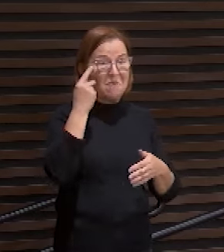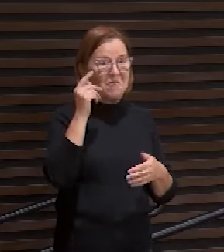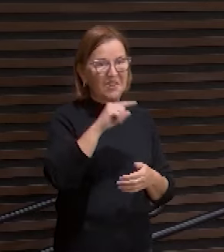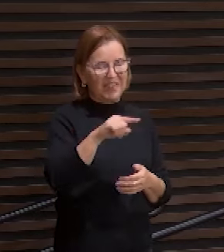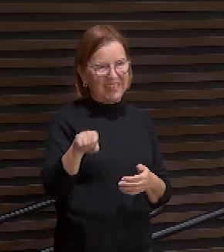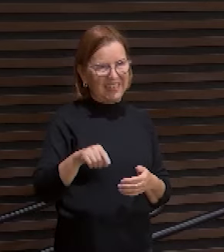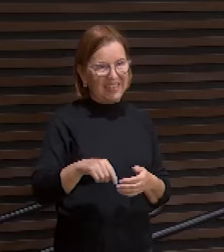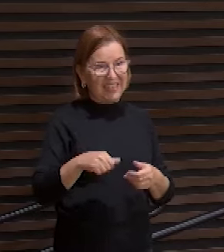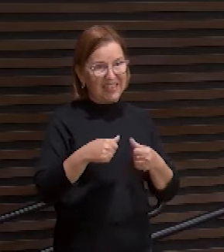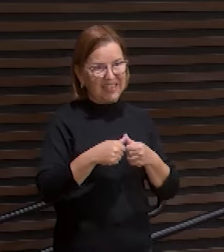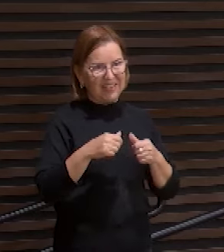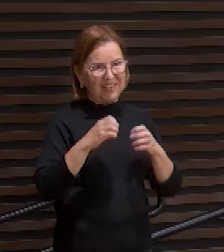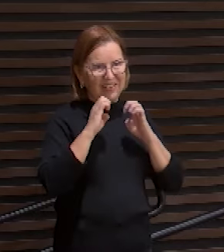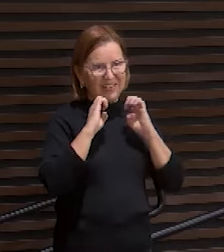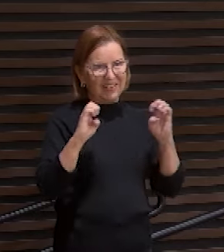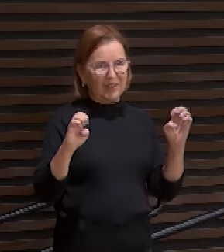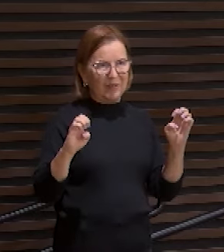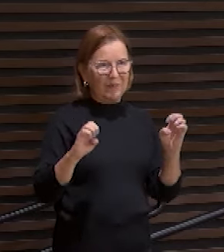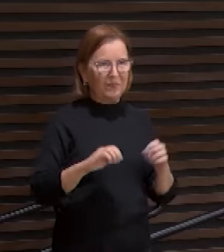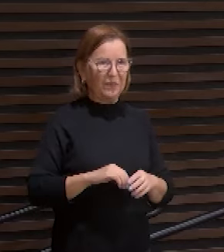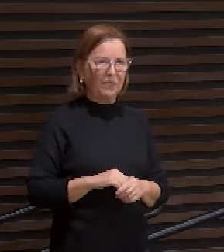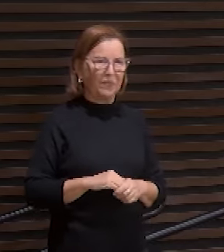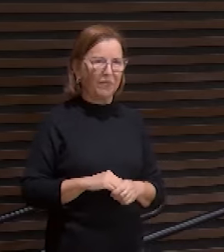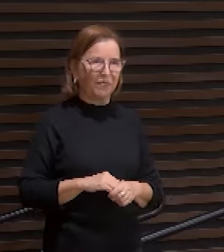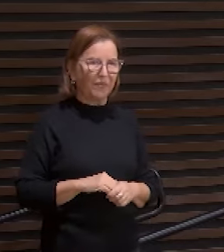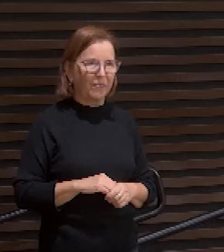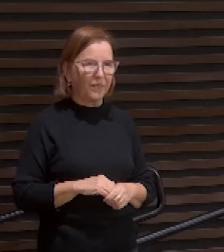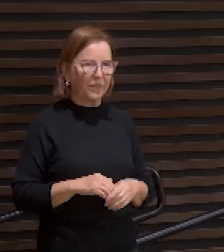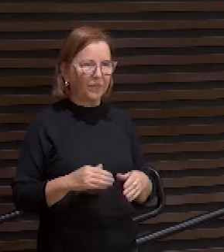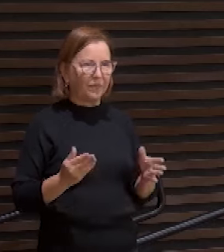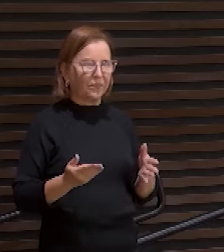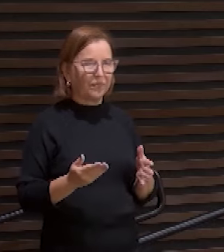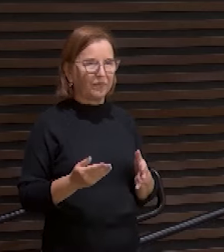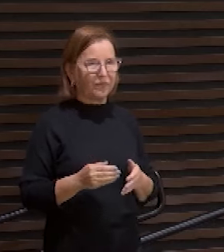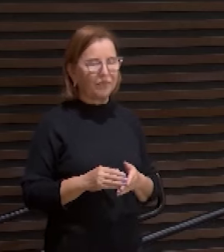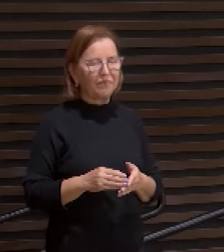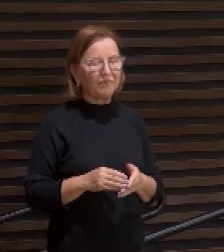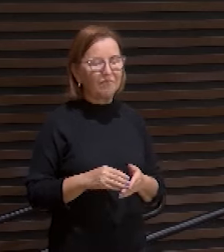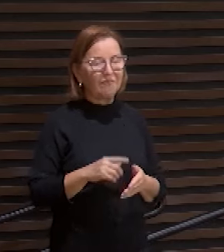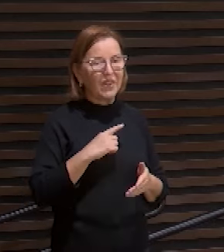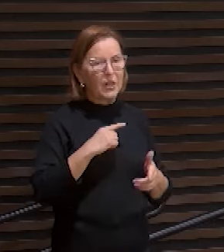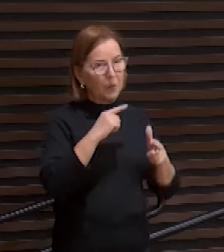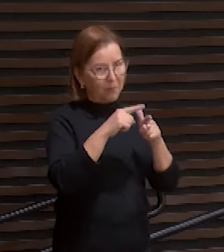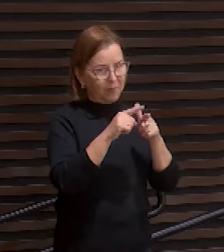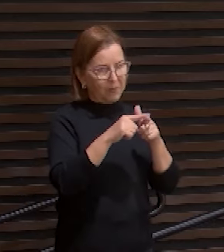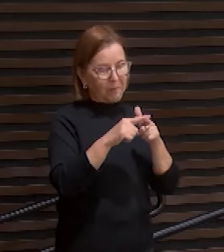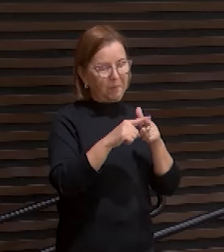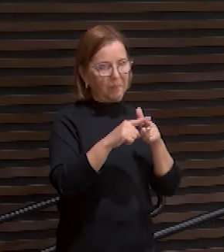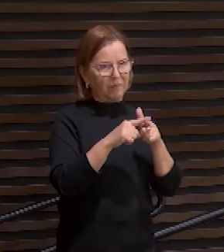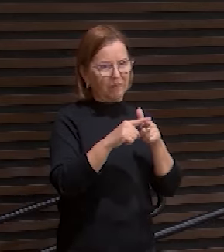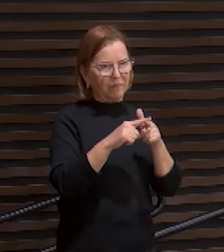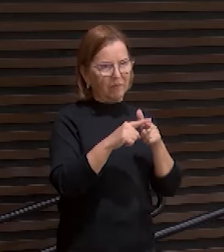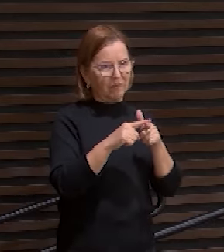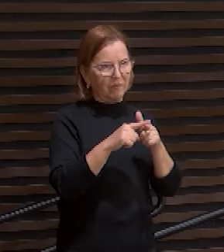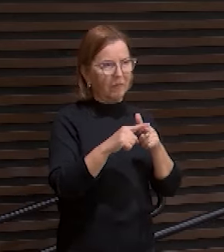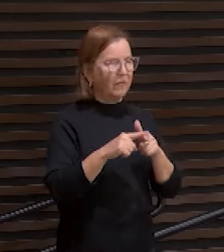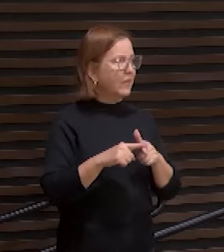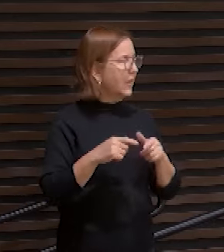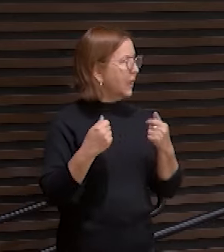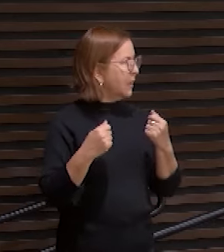Isso é o evangelho. Agora eu quero levantar um problema. Não precisa ir lá,